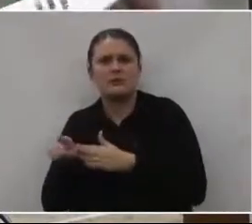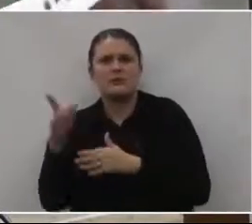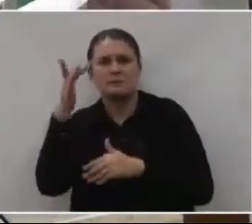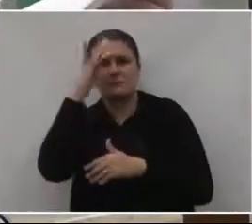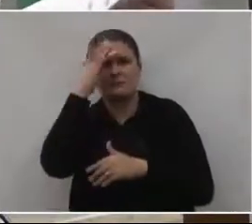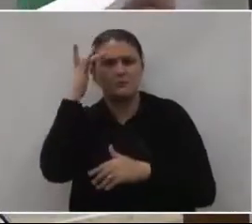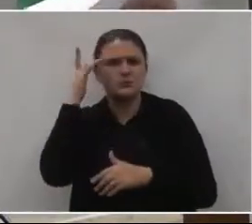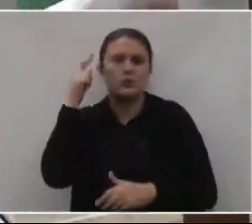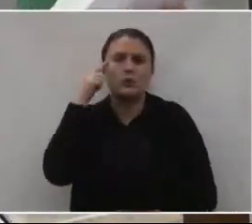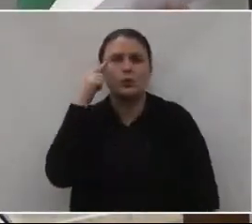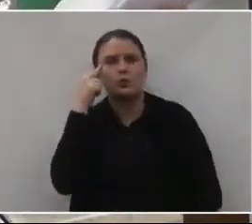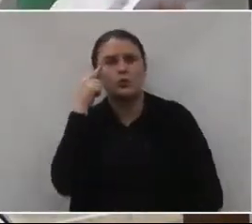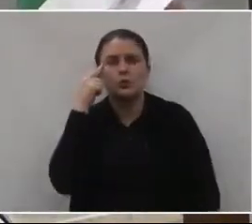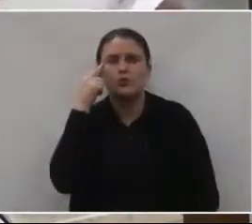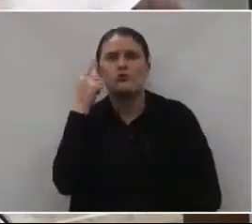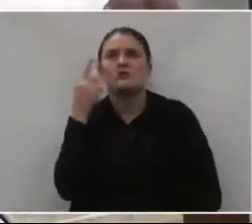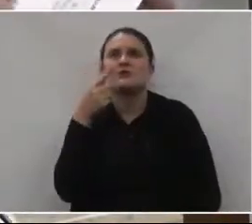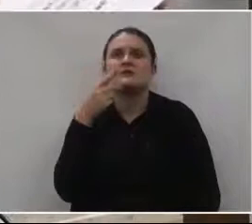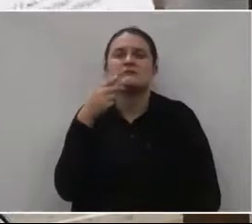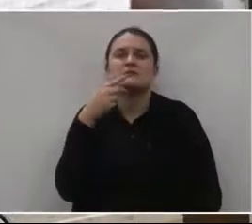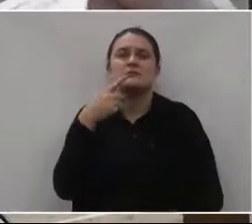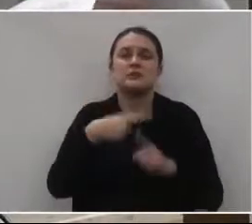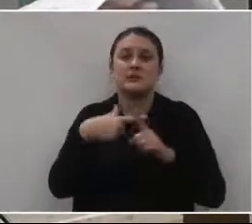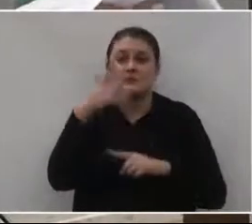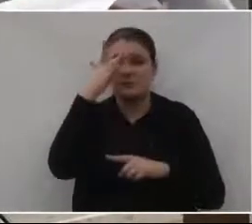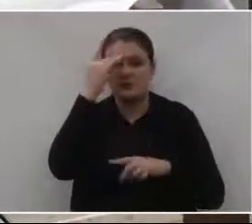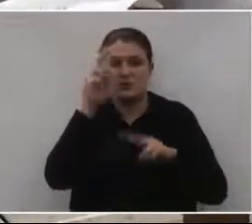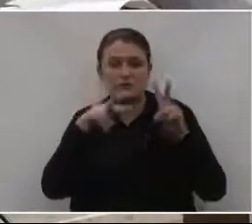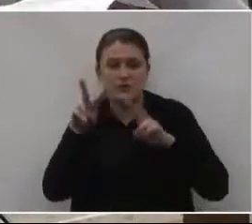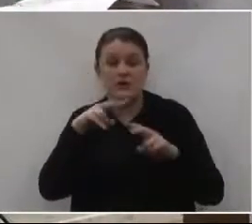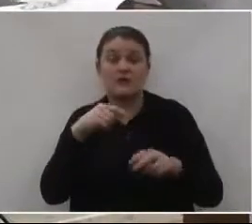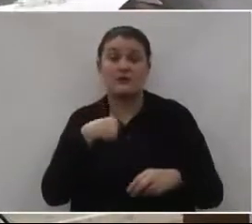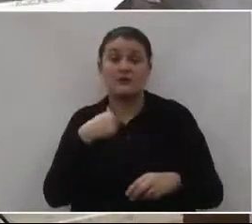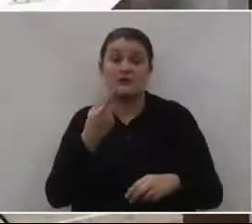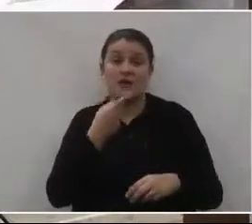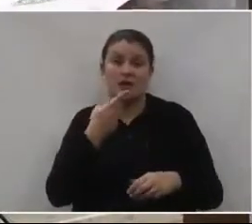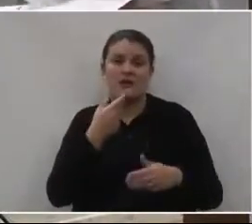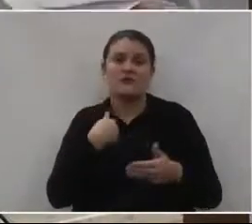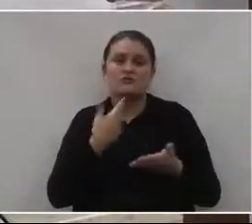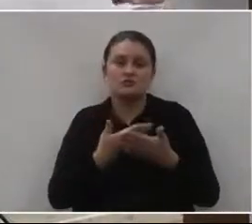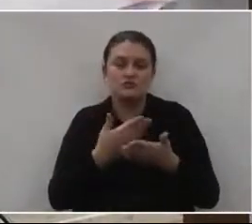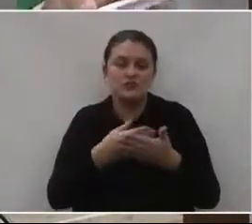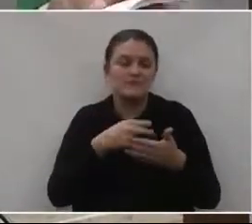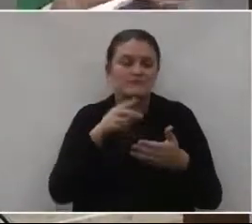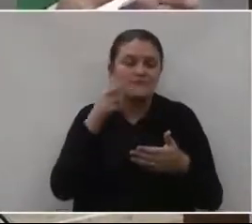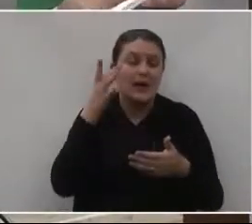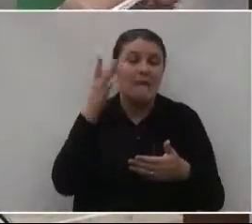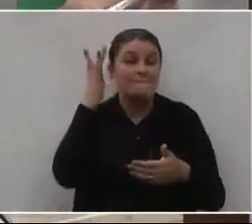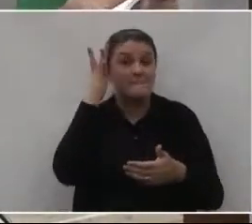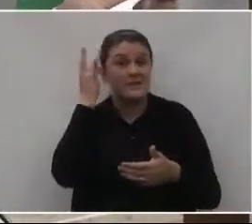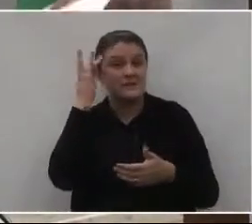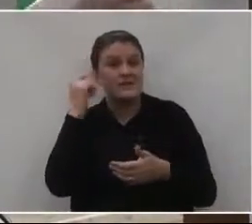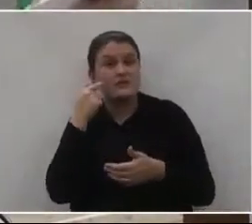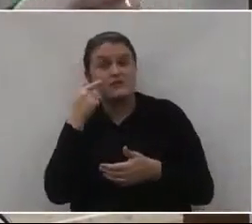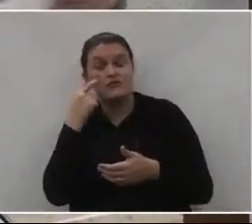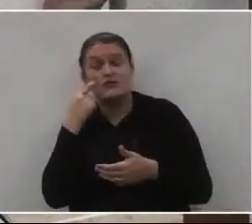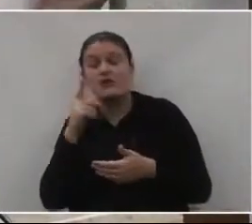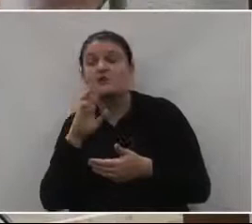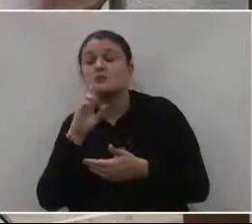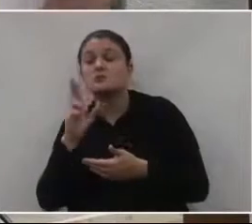com certeza, deve estar em casa vendo. E a gente quer dizer, assim, que nós vamos estar amanhã procurando